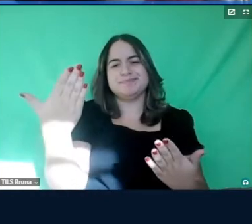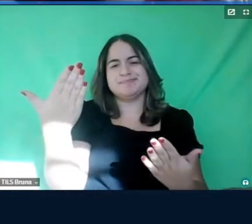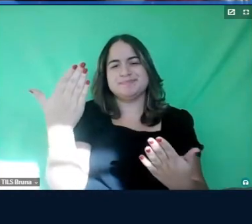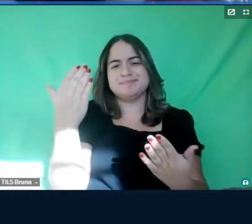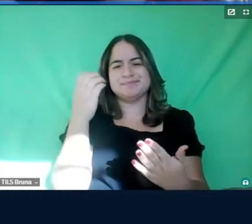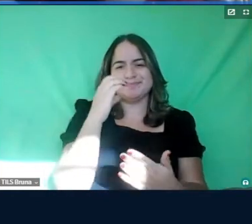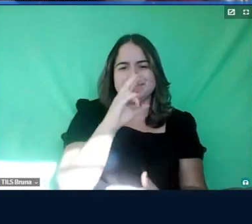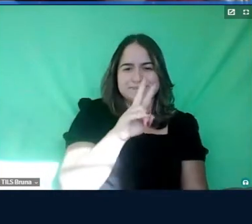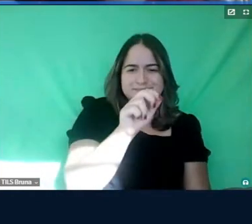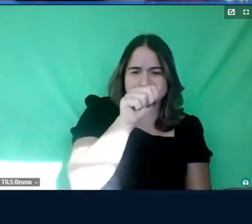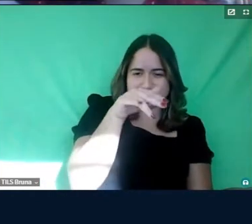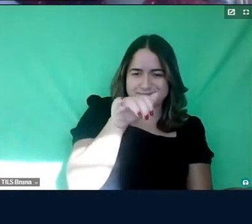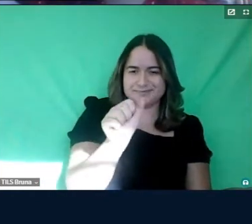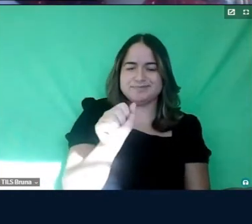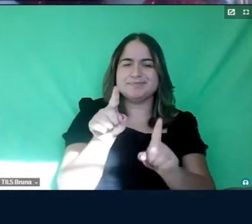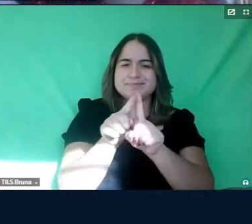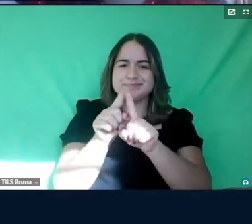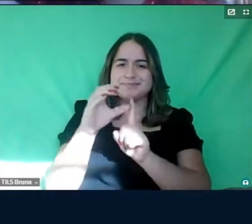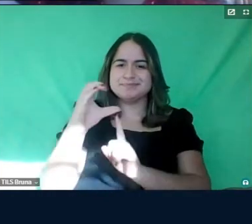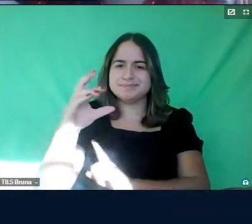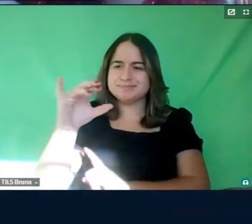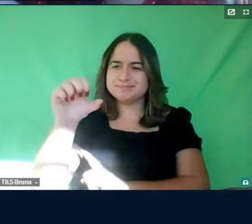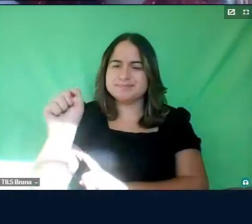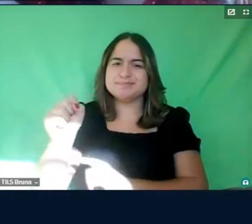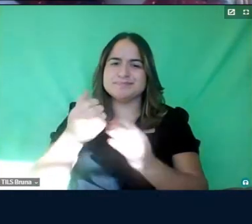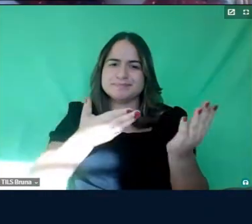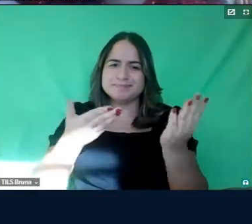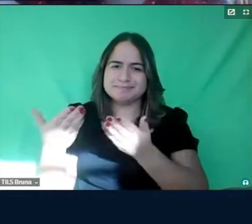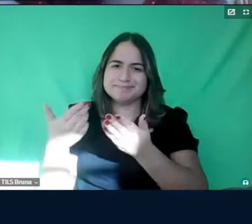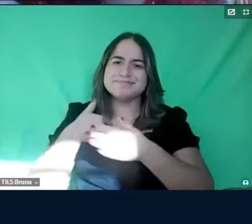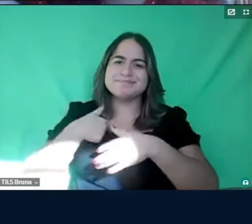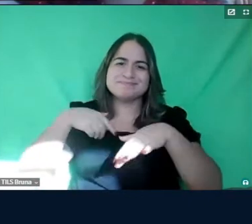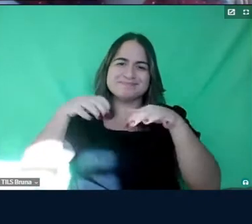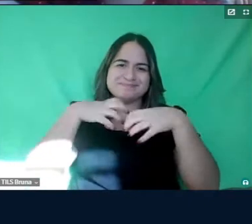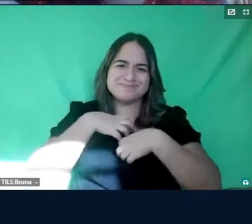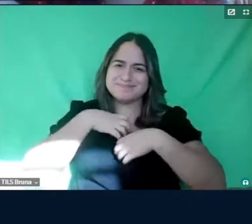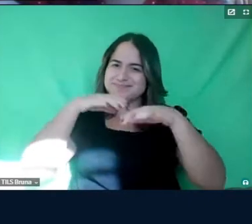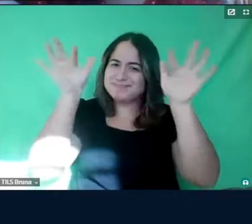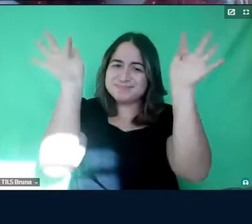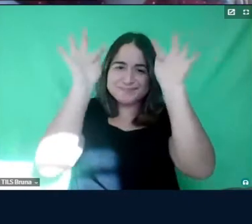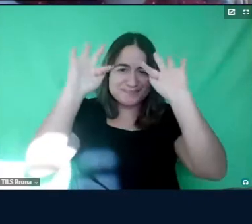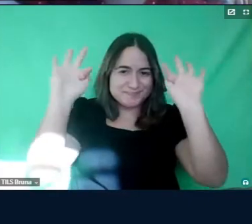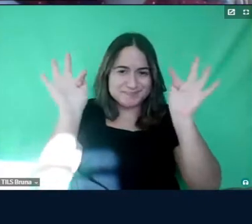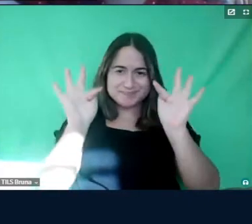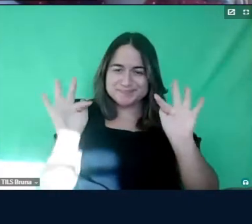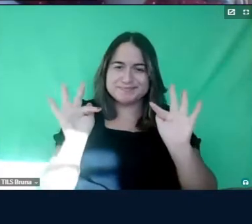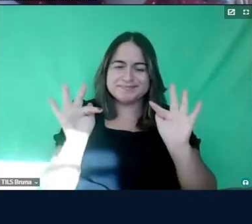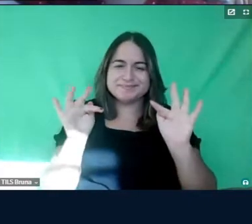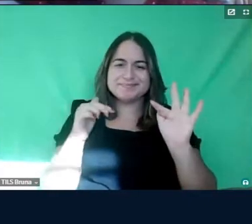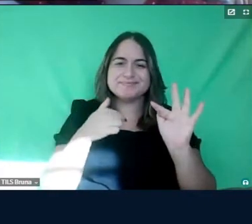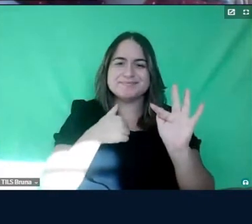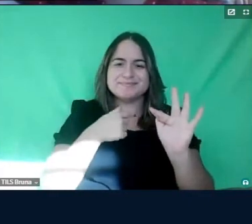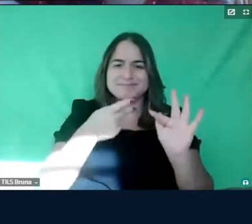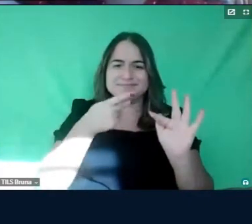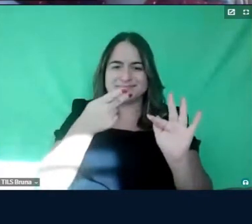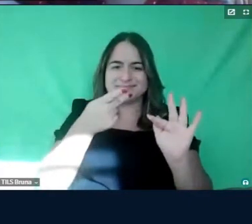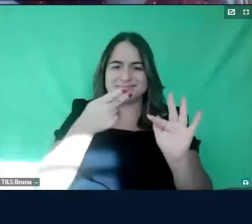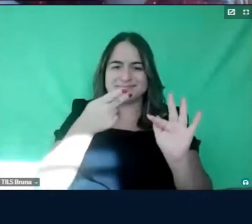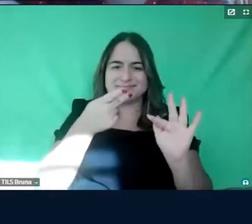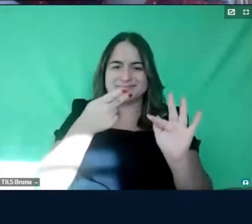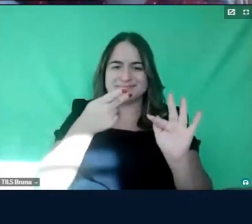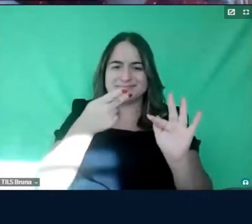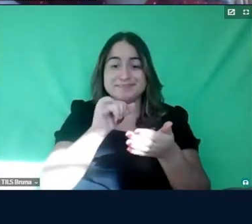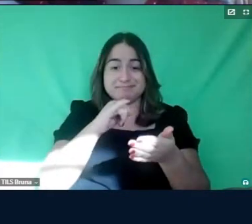e a Cris pelo convite. Fiquei super feliz. Vou falar para as intérpretes que se eu falar